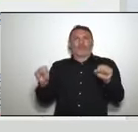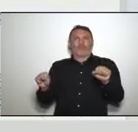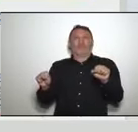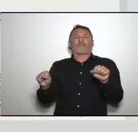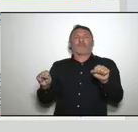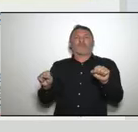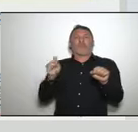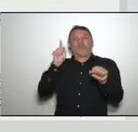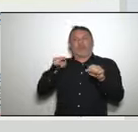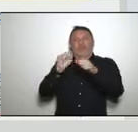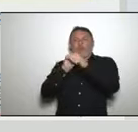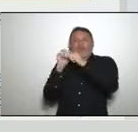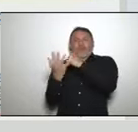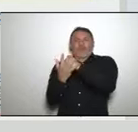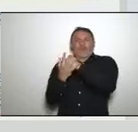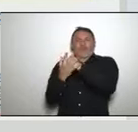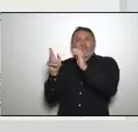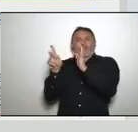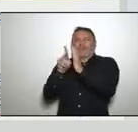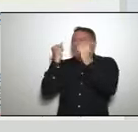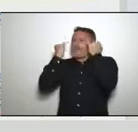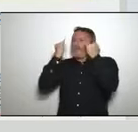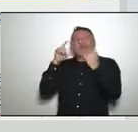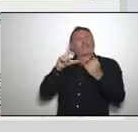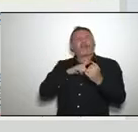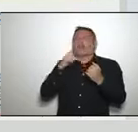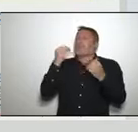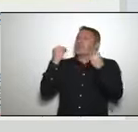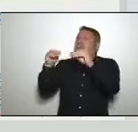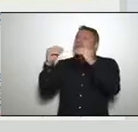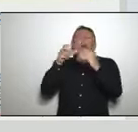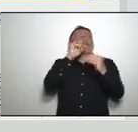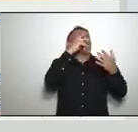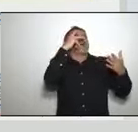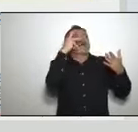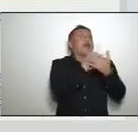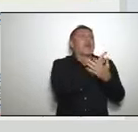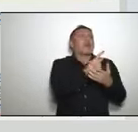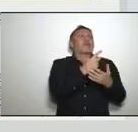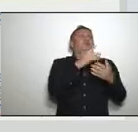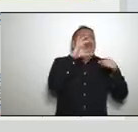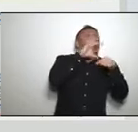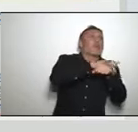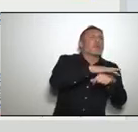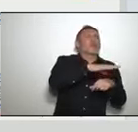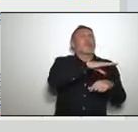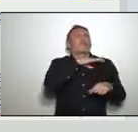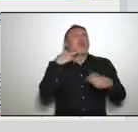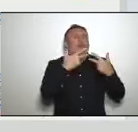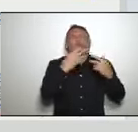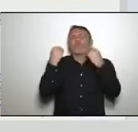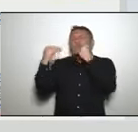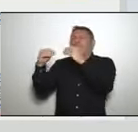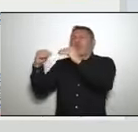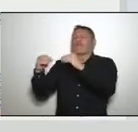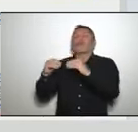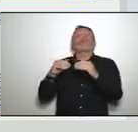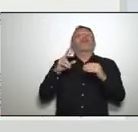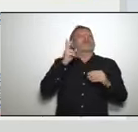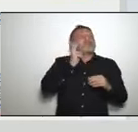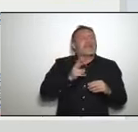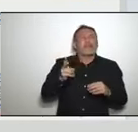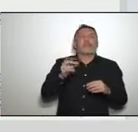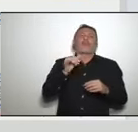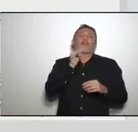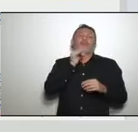do painel COVID vai estar sempre atualizado a partir de hoje, às 3 horas da tarde, hoje foi